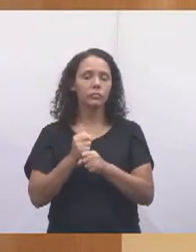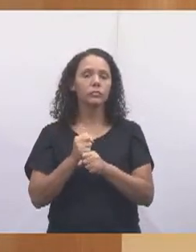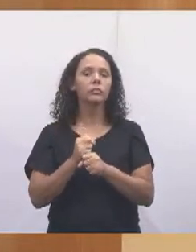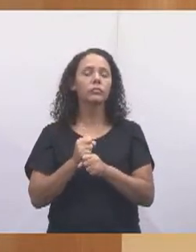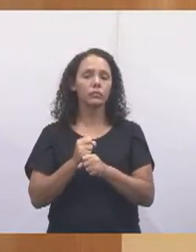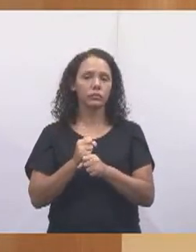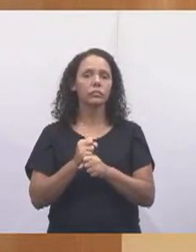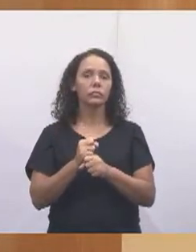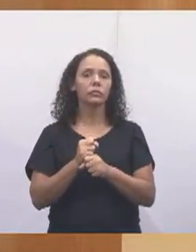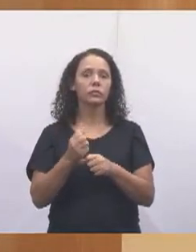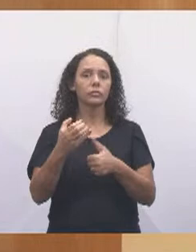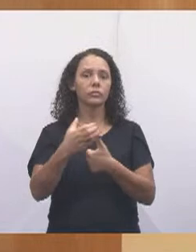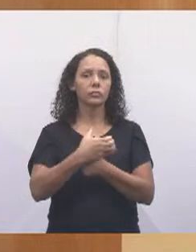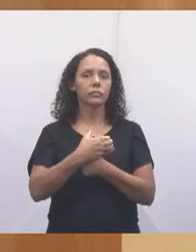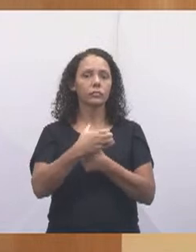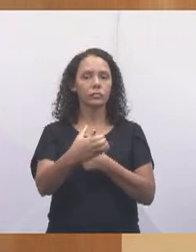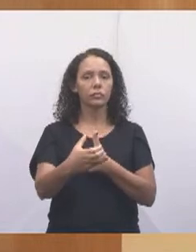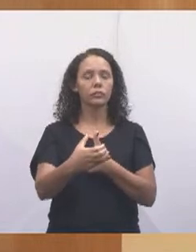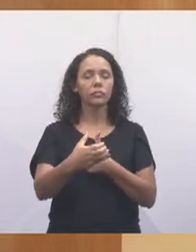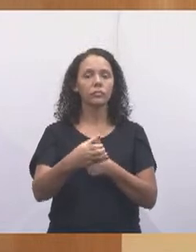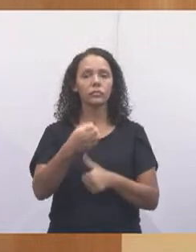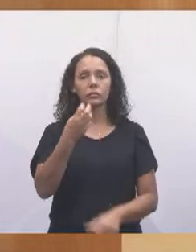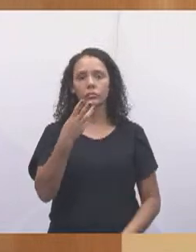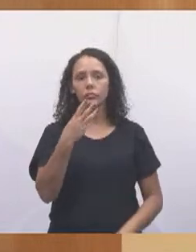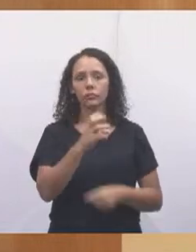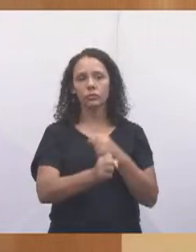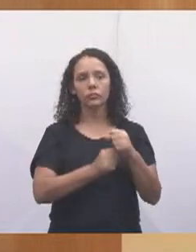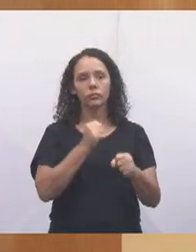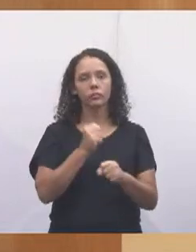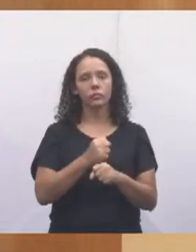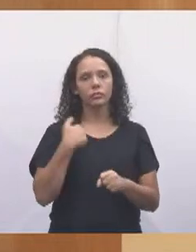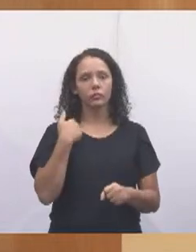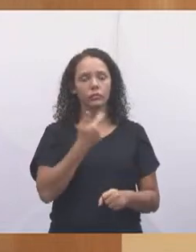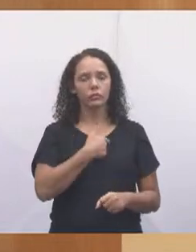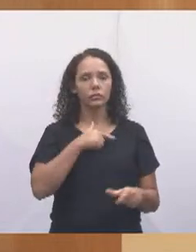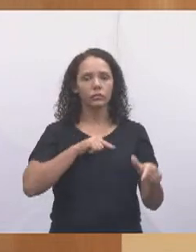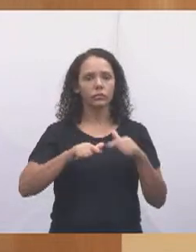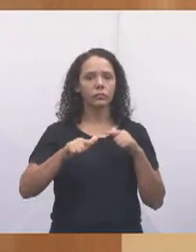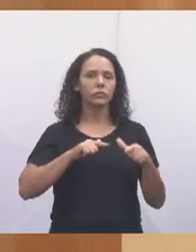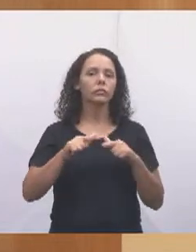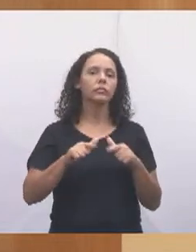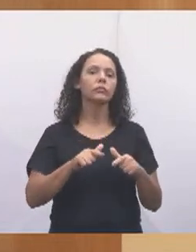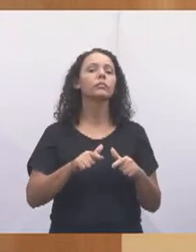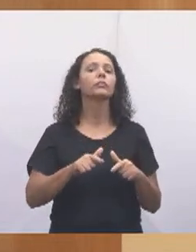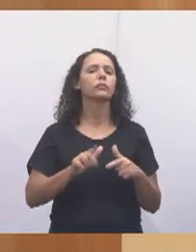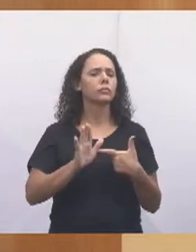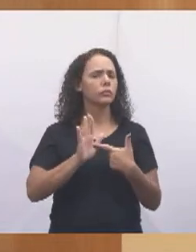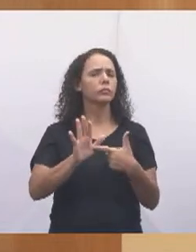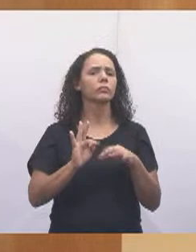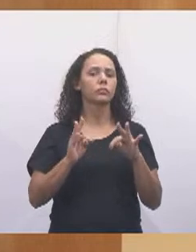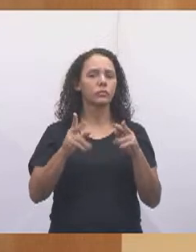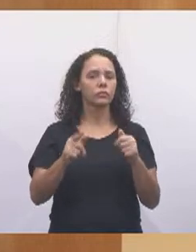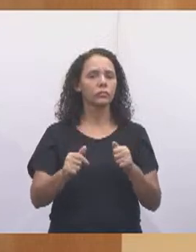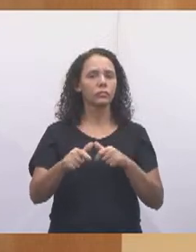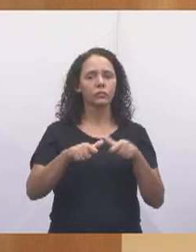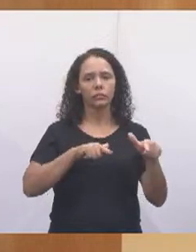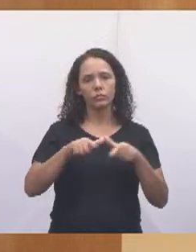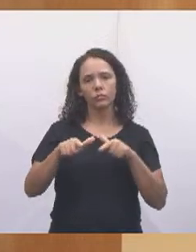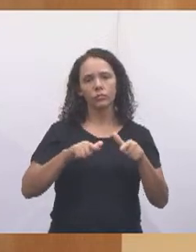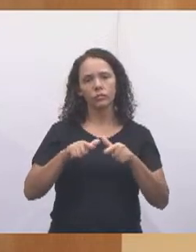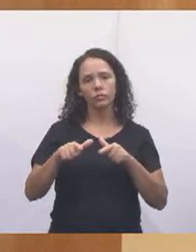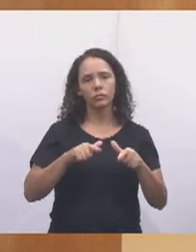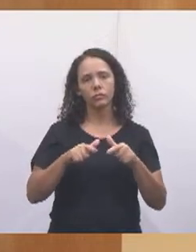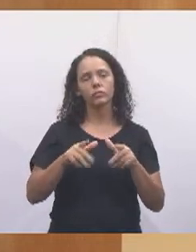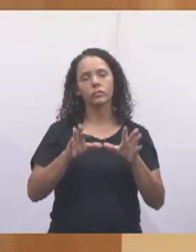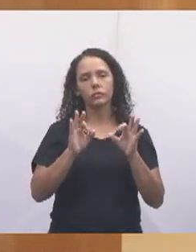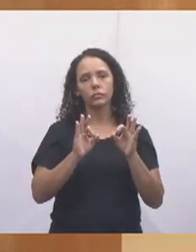completar de mandato. Três anos que nós estamos aqui, eu vou mostrar para você este trabalho